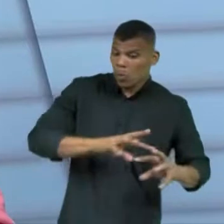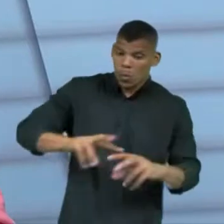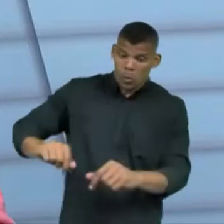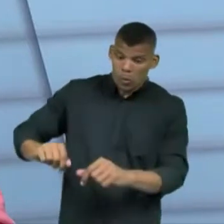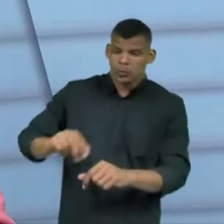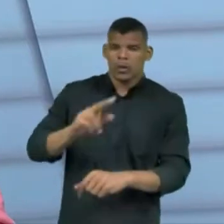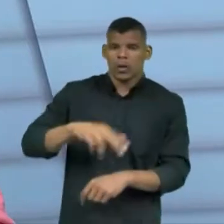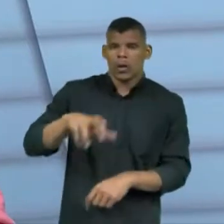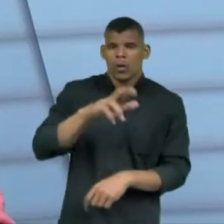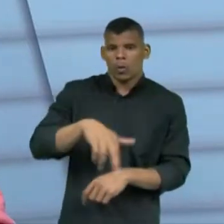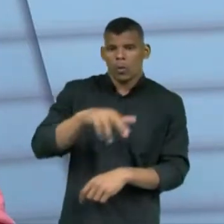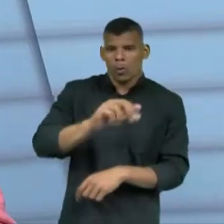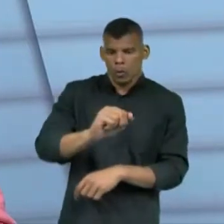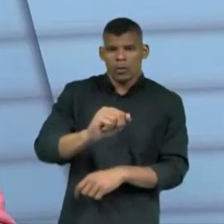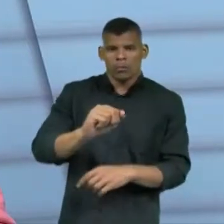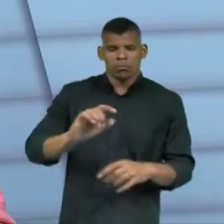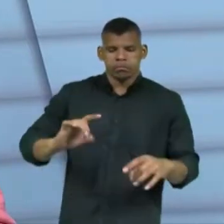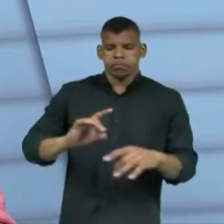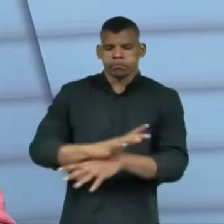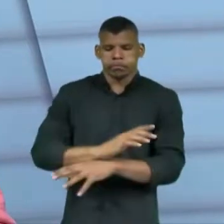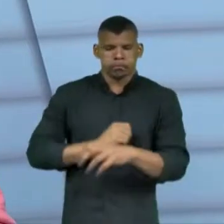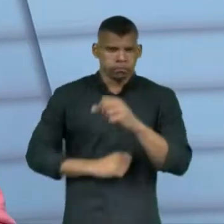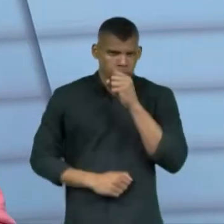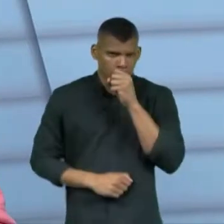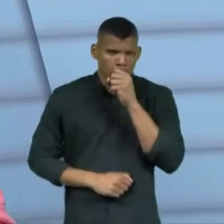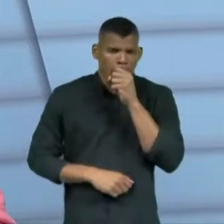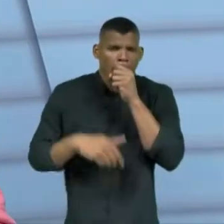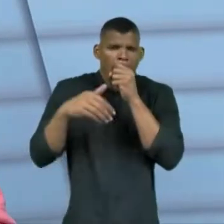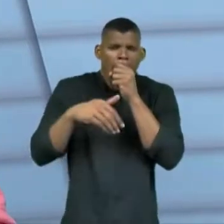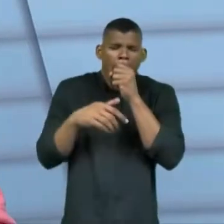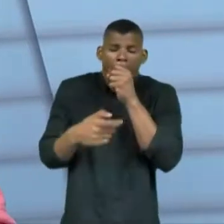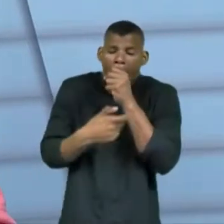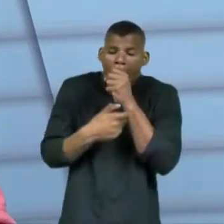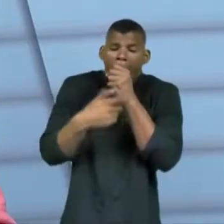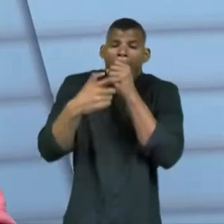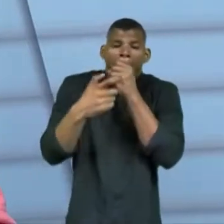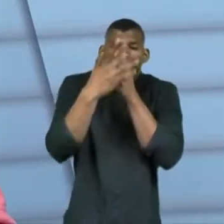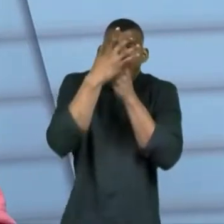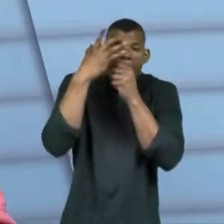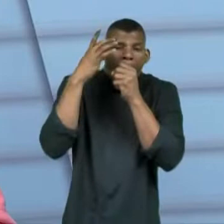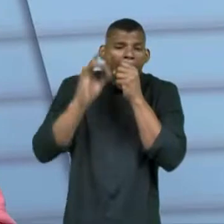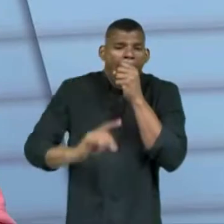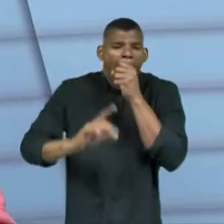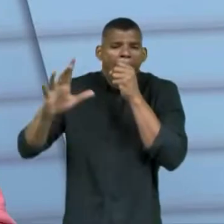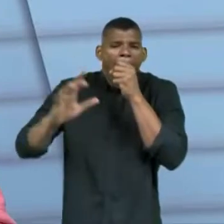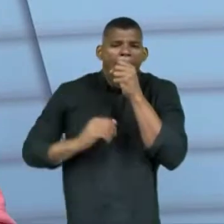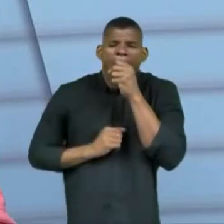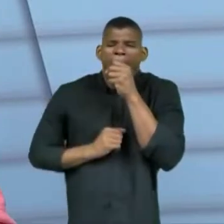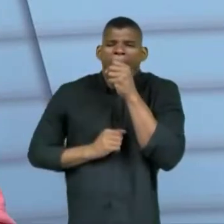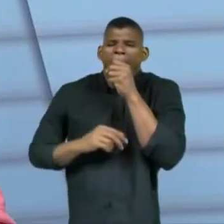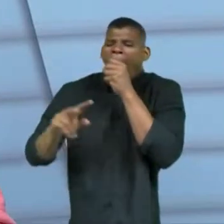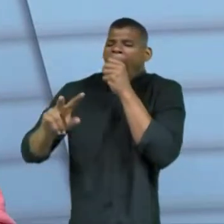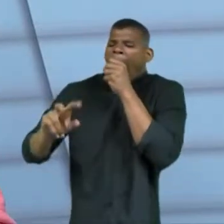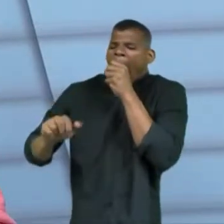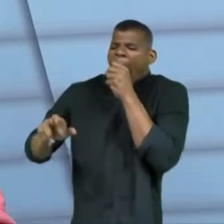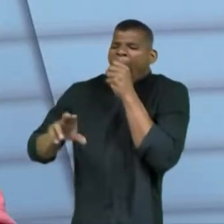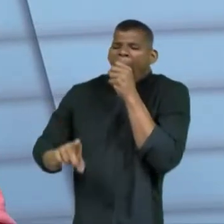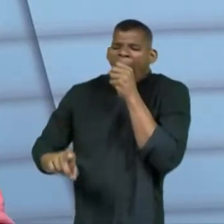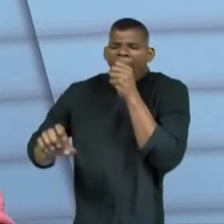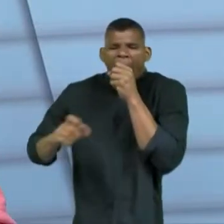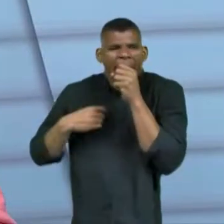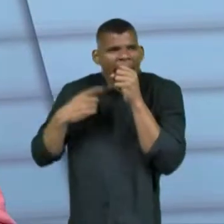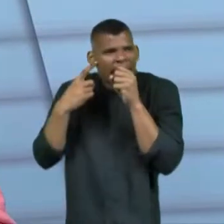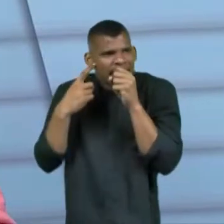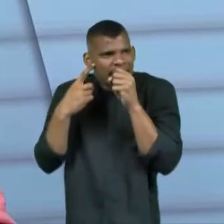eleitor. Então, ela só é aberta para a votação na hora que o mesário libera. Encerrou com o verde, confirmou, deu aquele sonzinho de